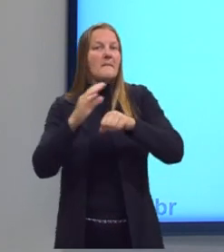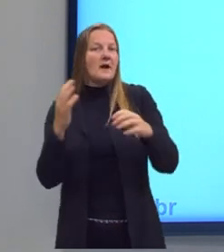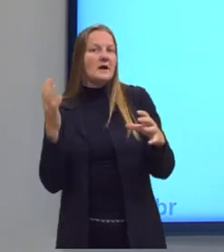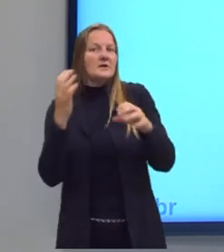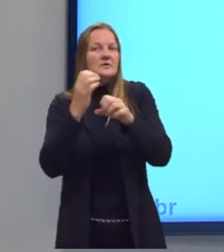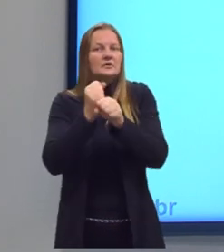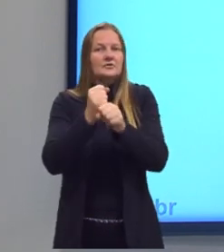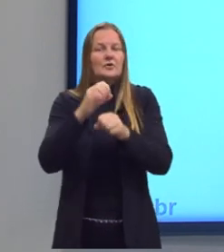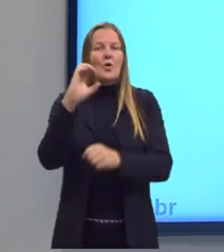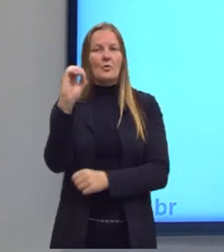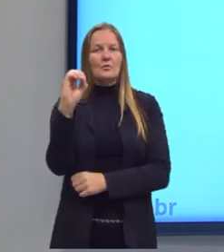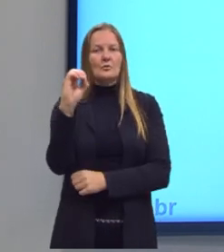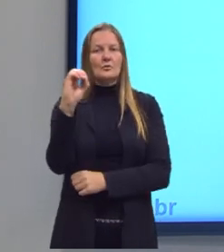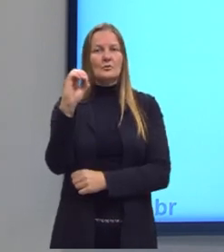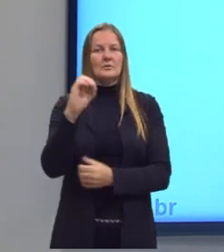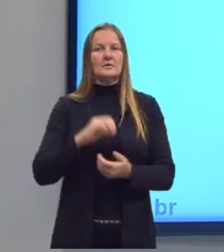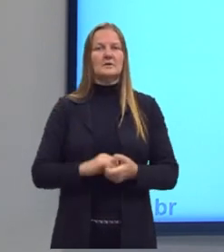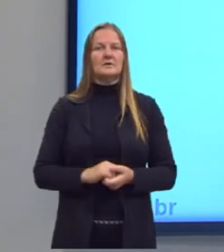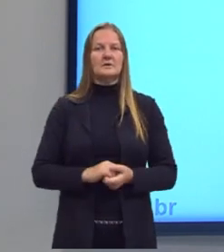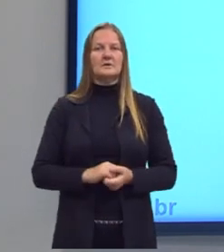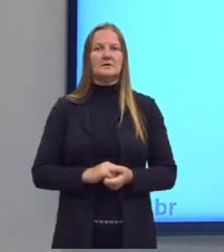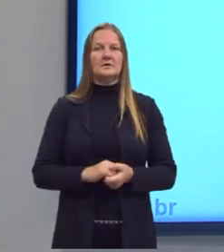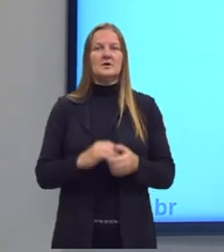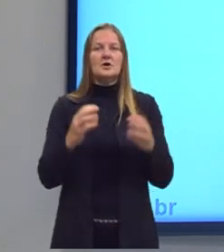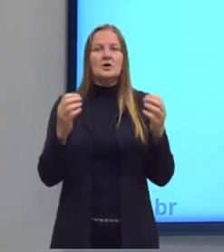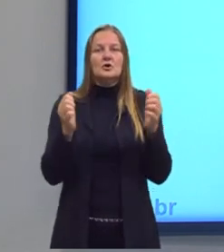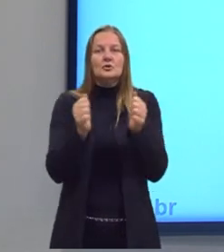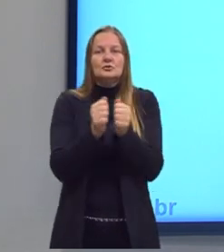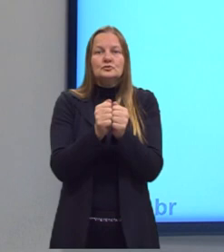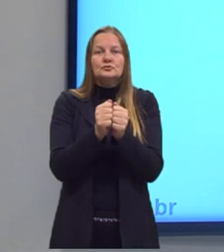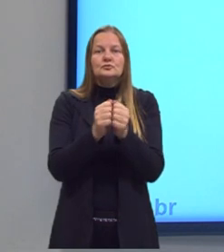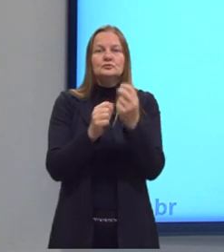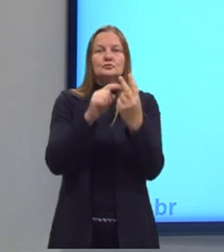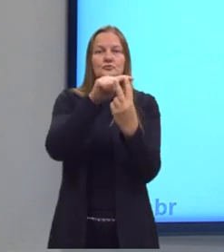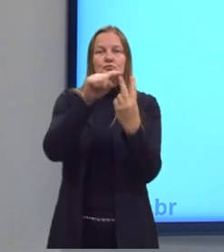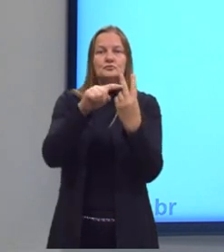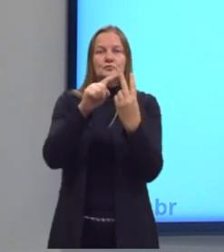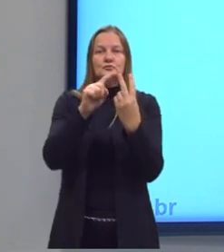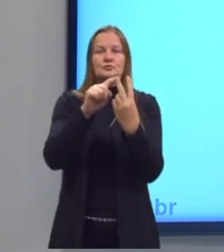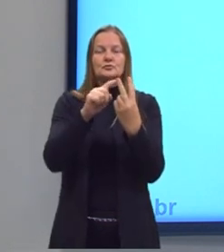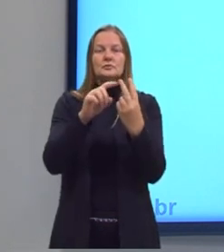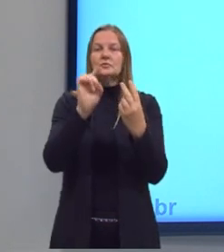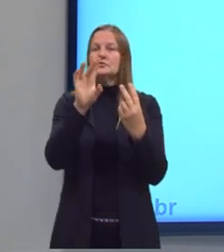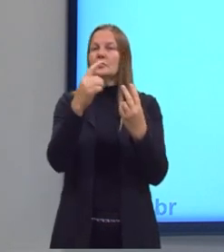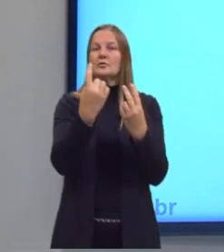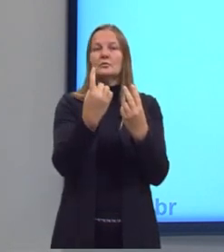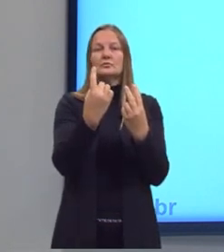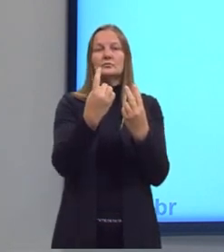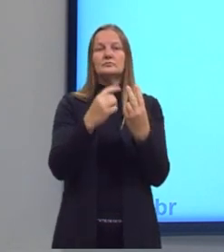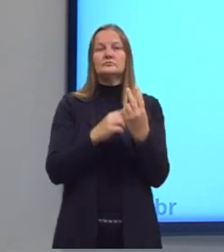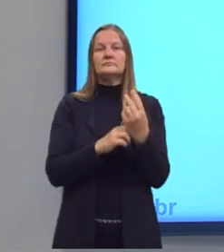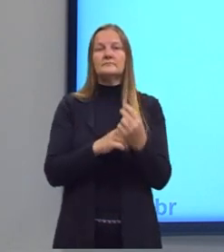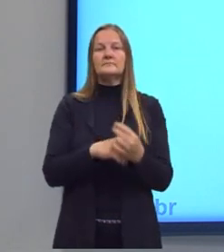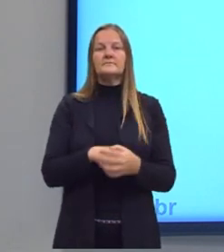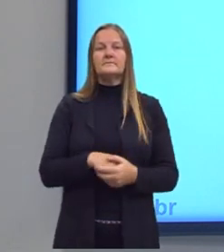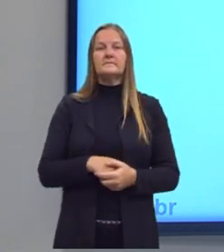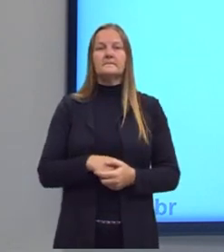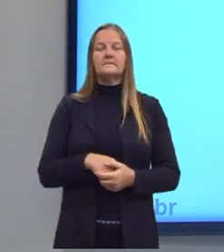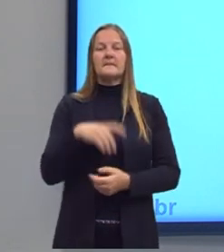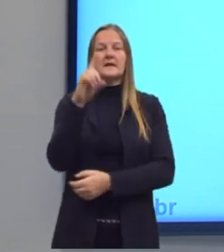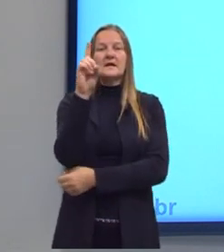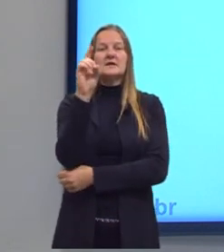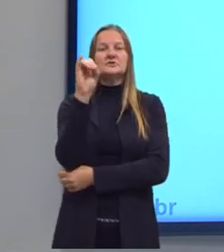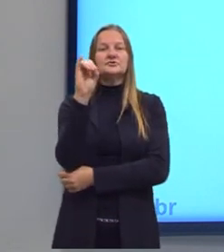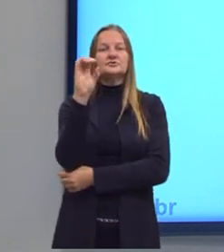oxigênio, o gás oxigênio, tá? São substâncias simples, formando apenas um produto, nesse caso, o dióxido de